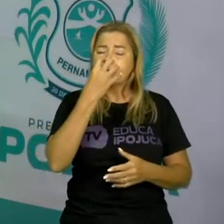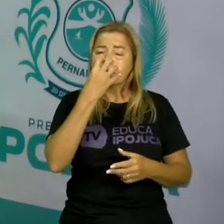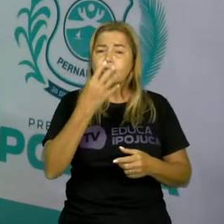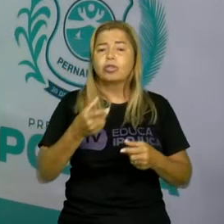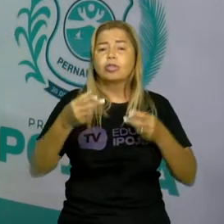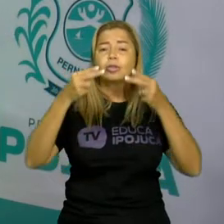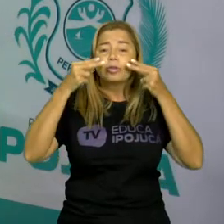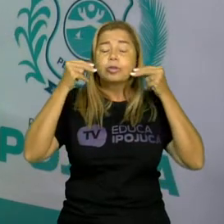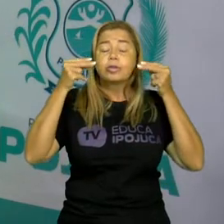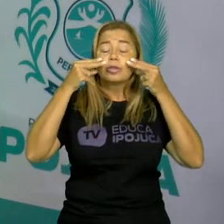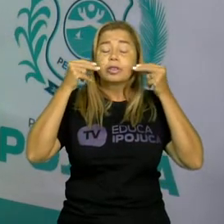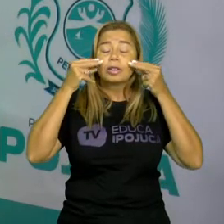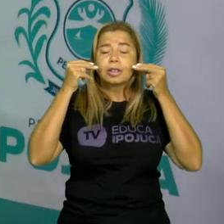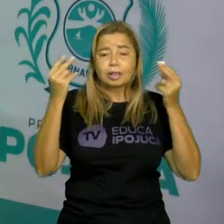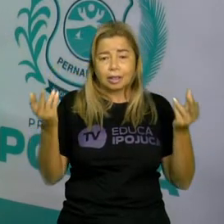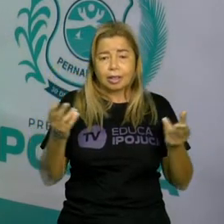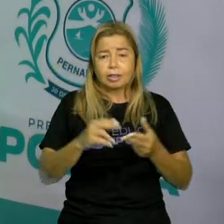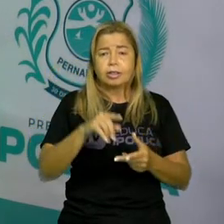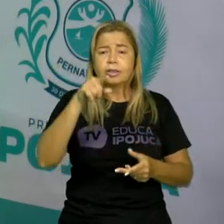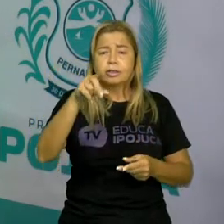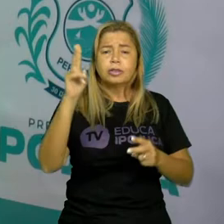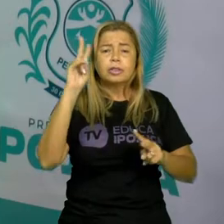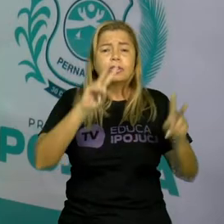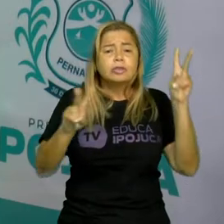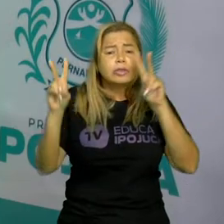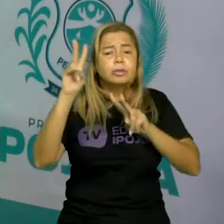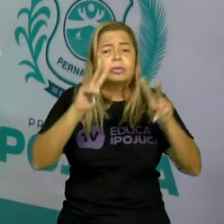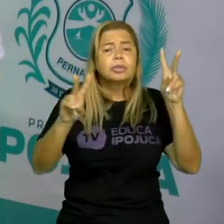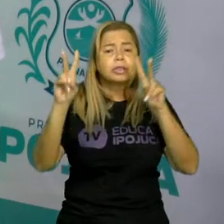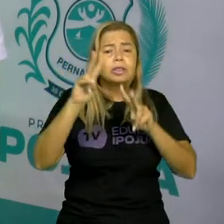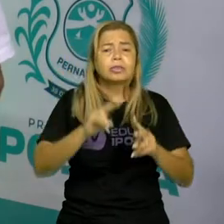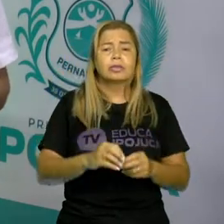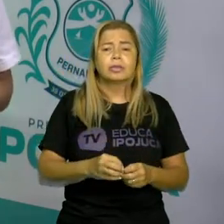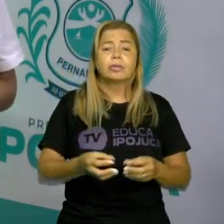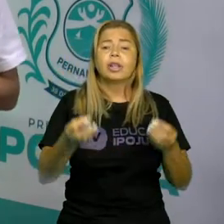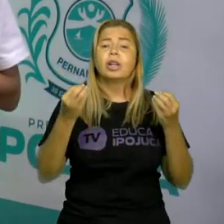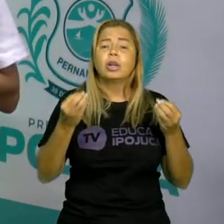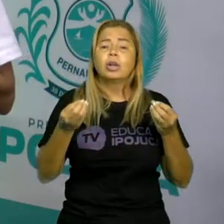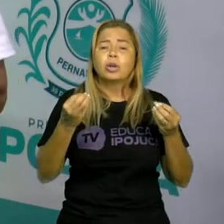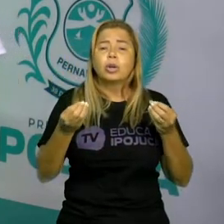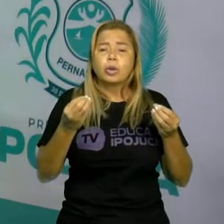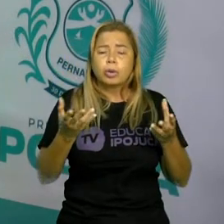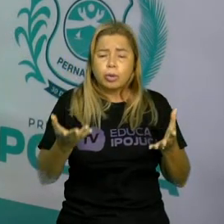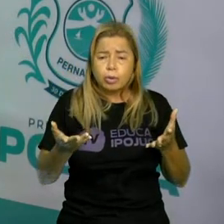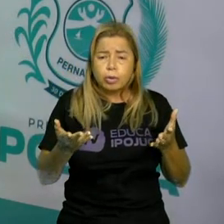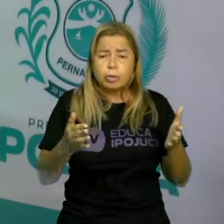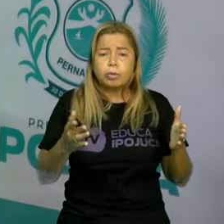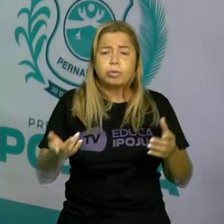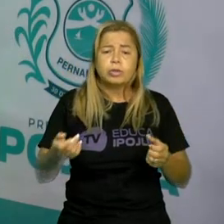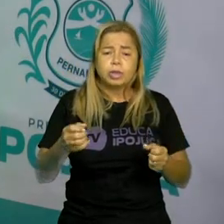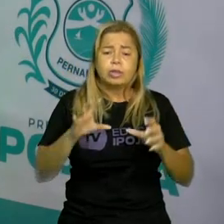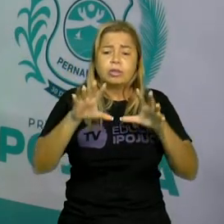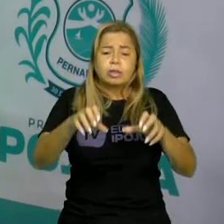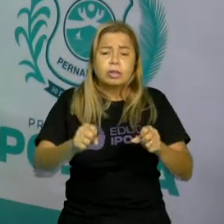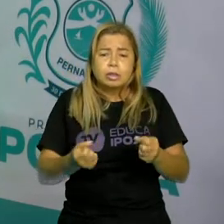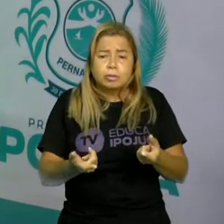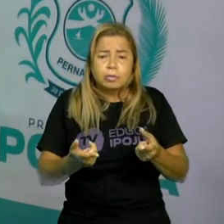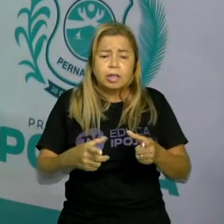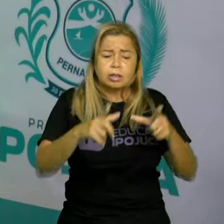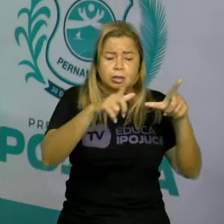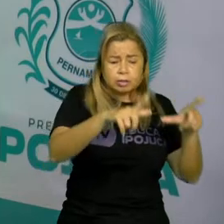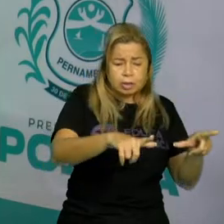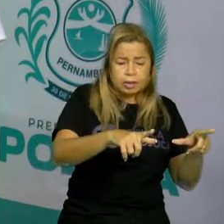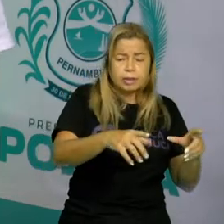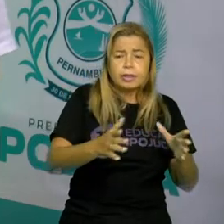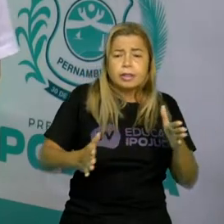você observa, faz aquela observação. Veja como é que eles se locomovem de um espaço para outro.